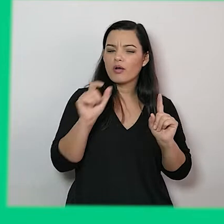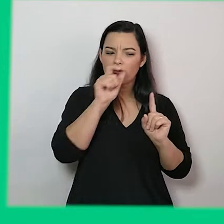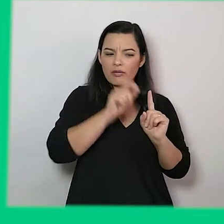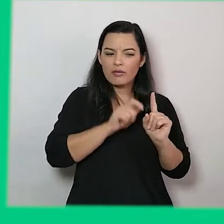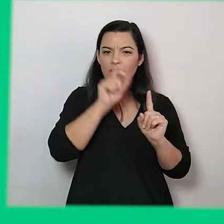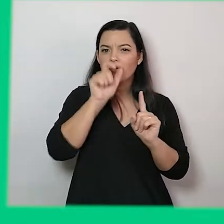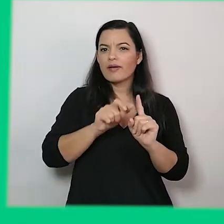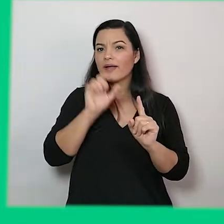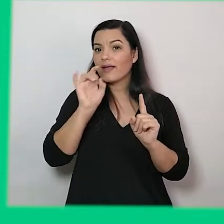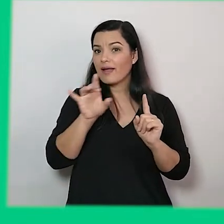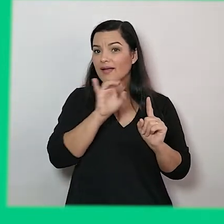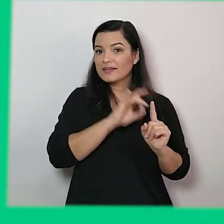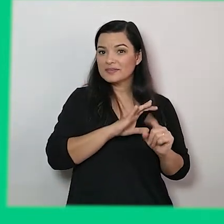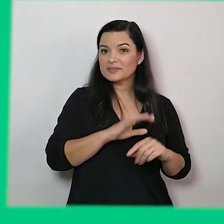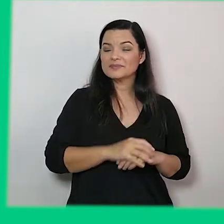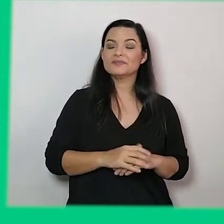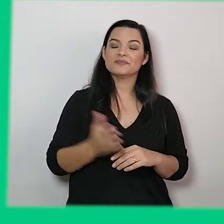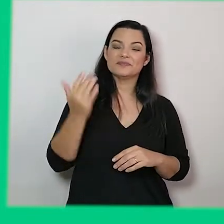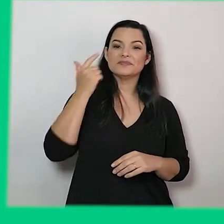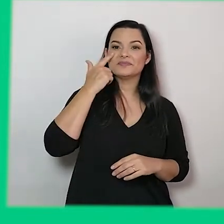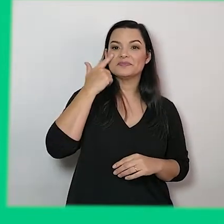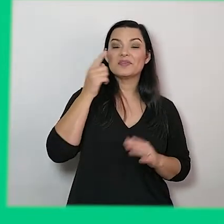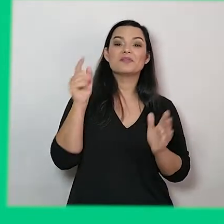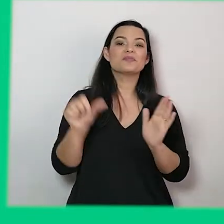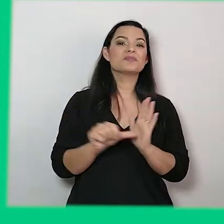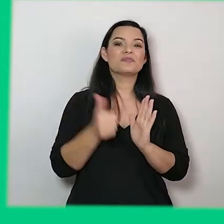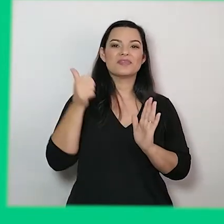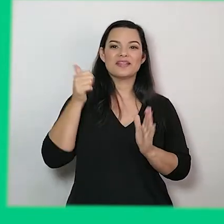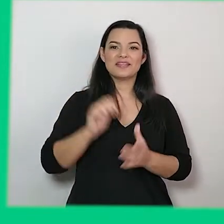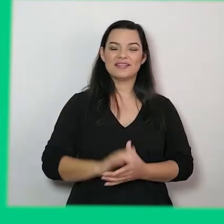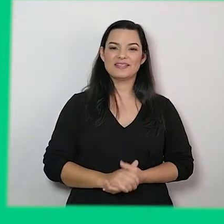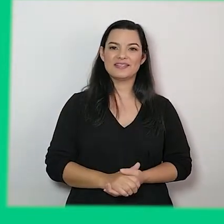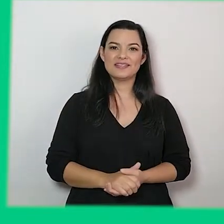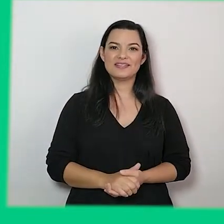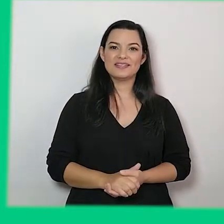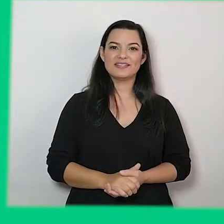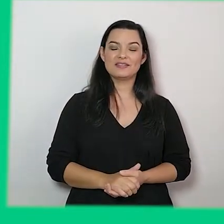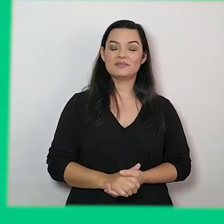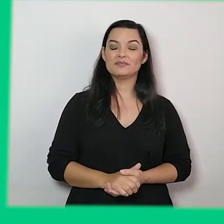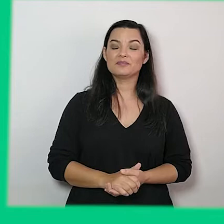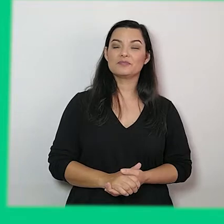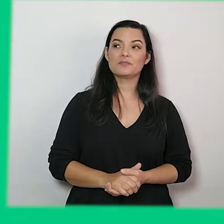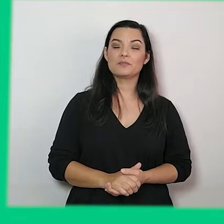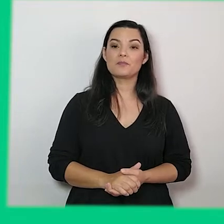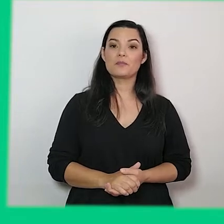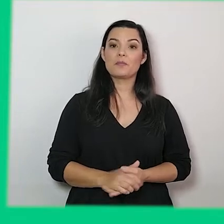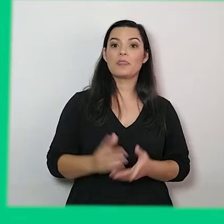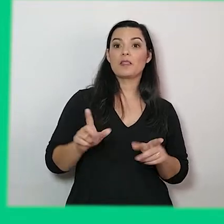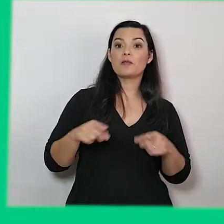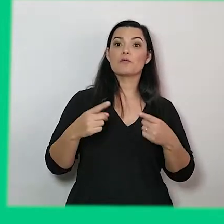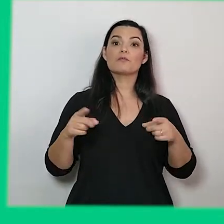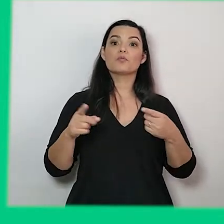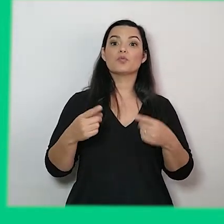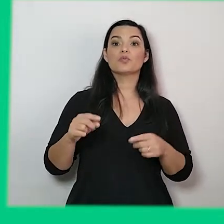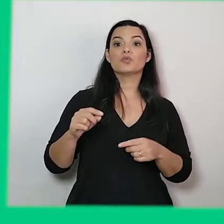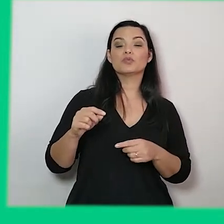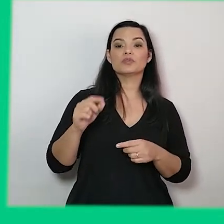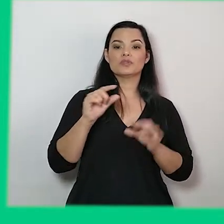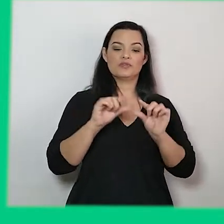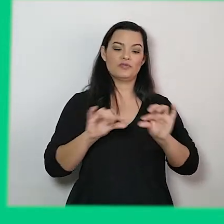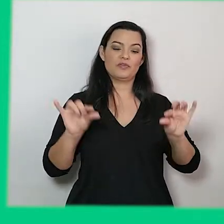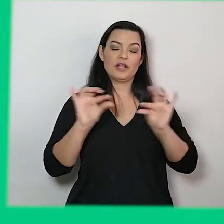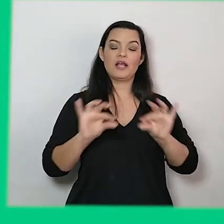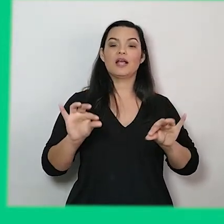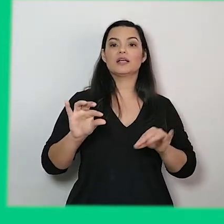Vamos lá! Primeira personagem. Pela estrada fora, ela foi bem